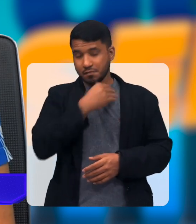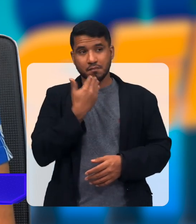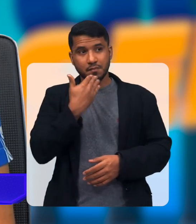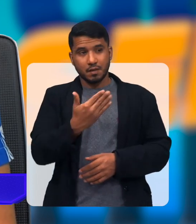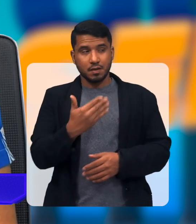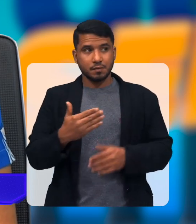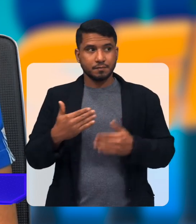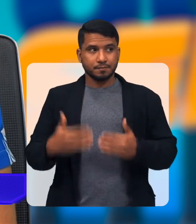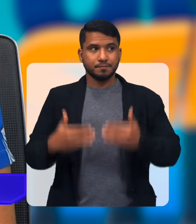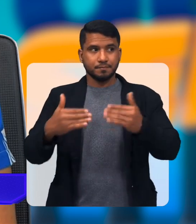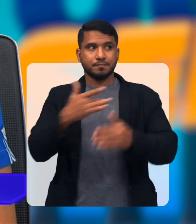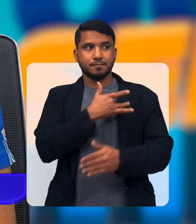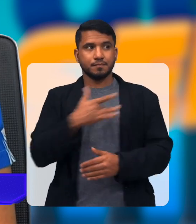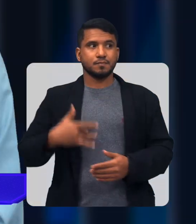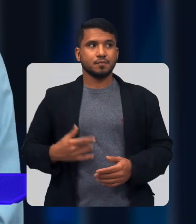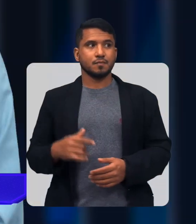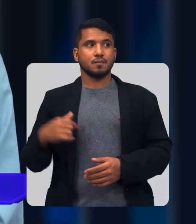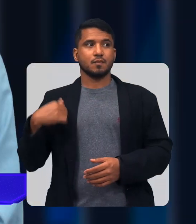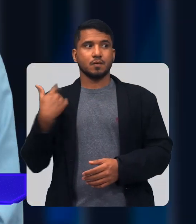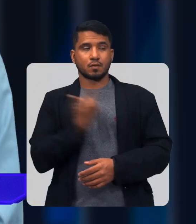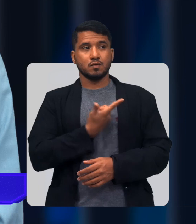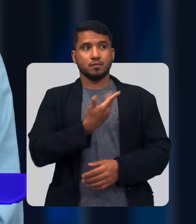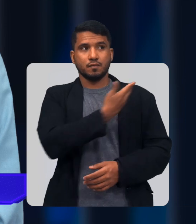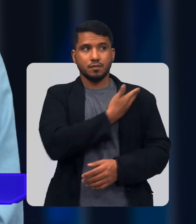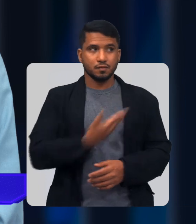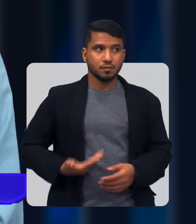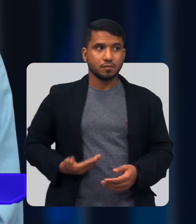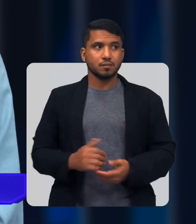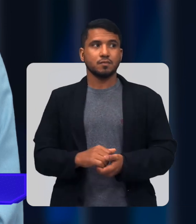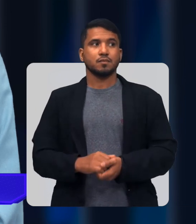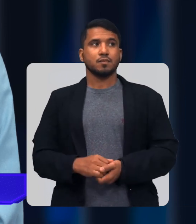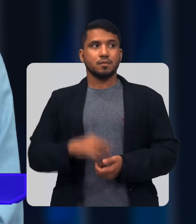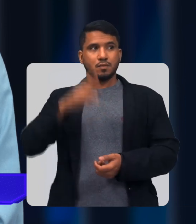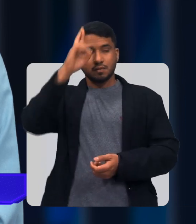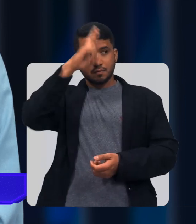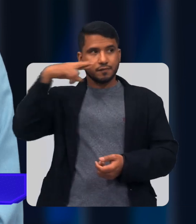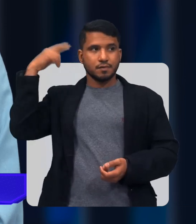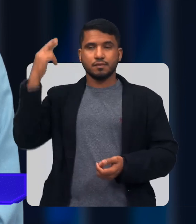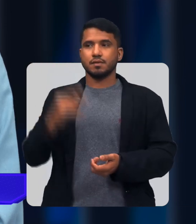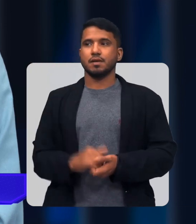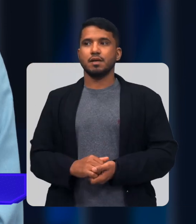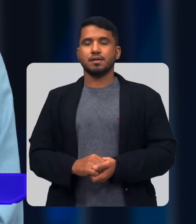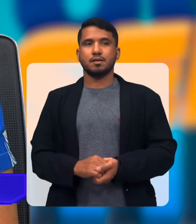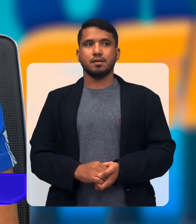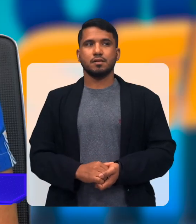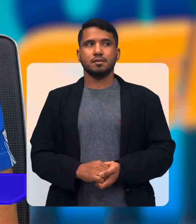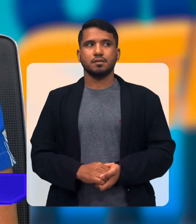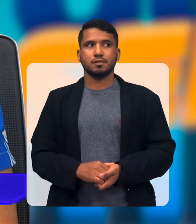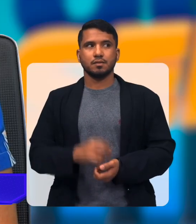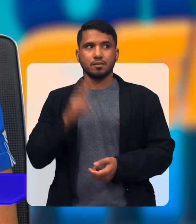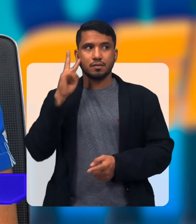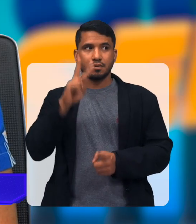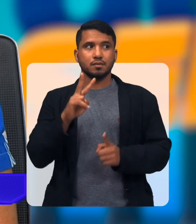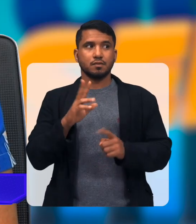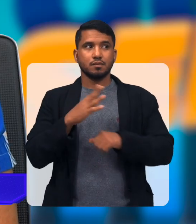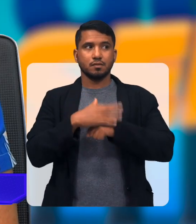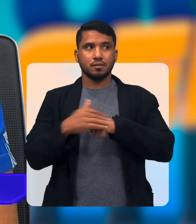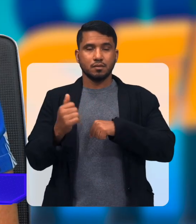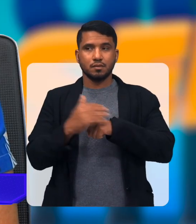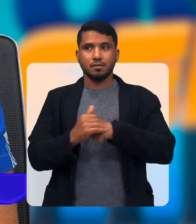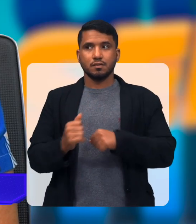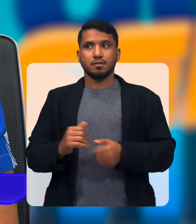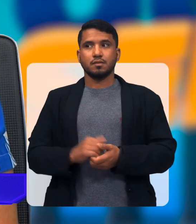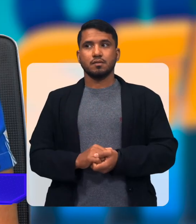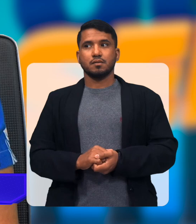Pede aí Ao nosso secretário De saúde Ao nosso governador Rafael Fonteles Que olhem Com